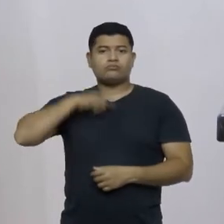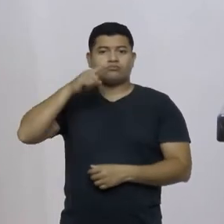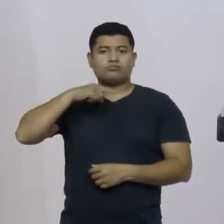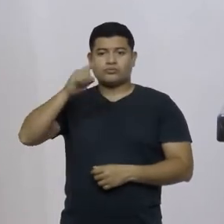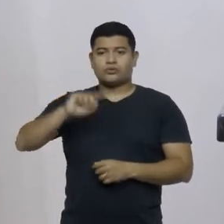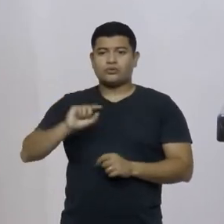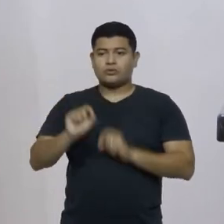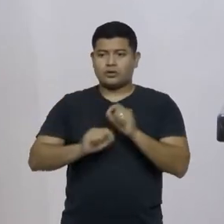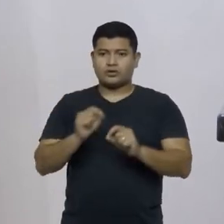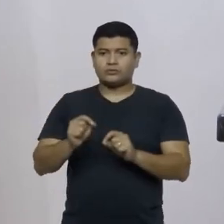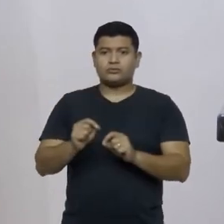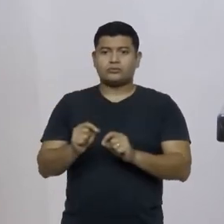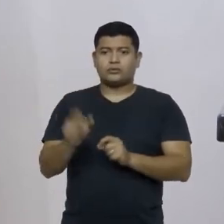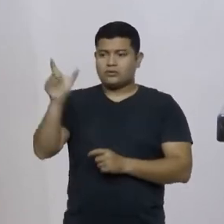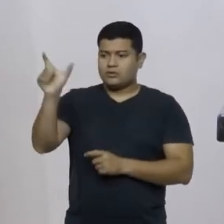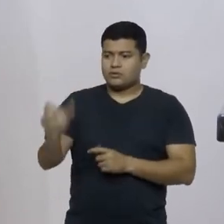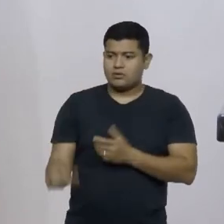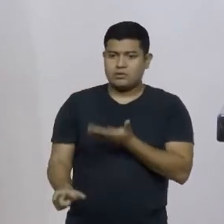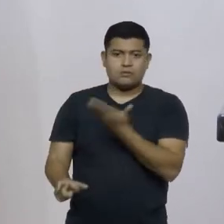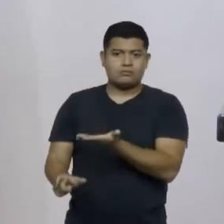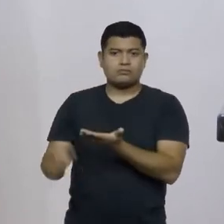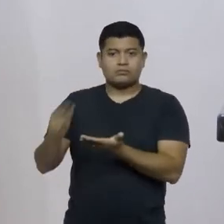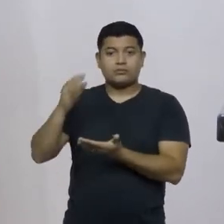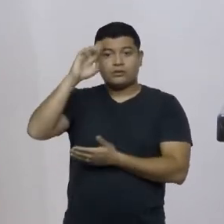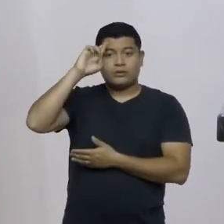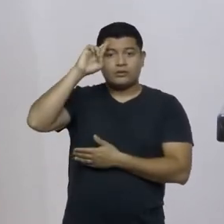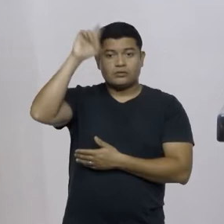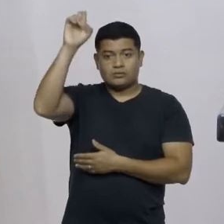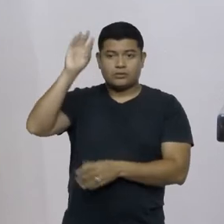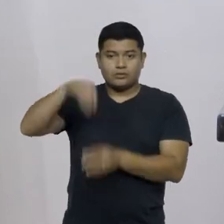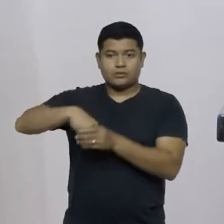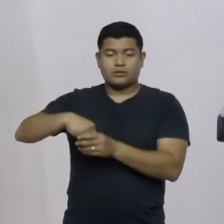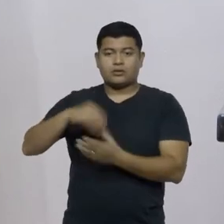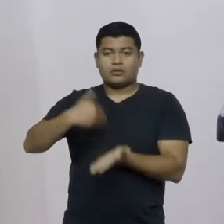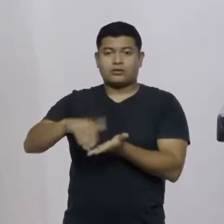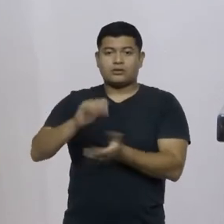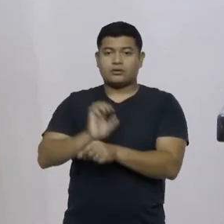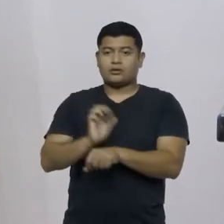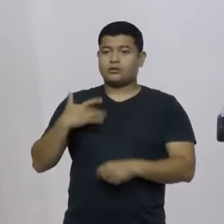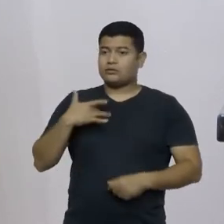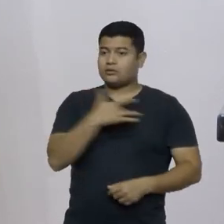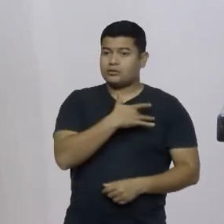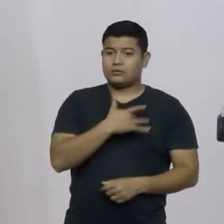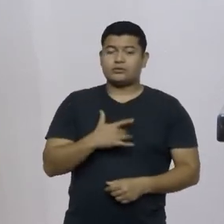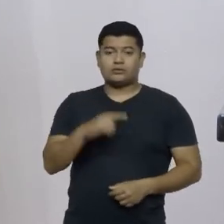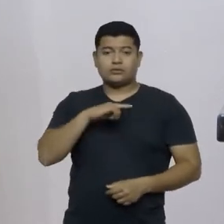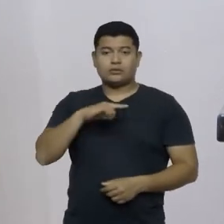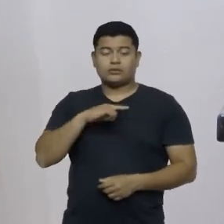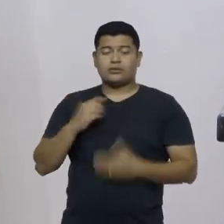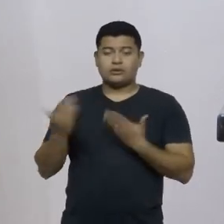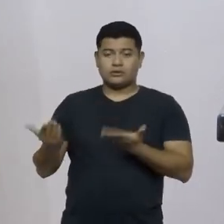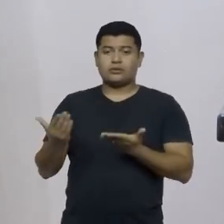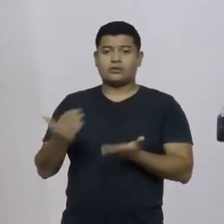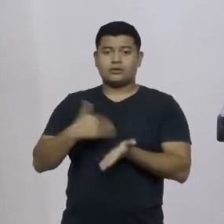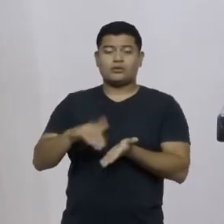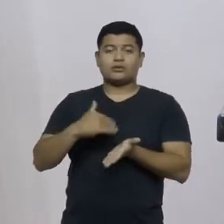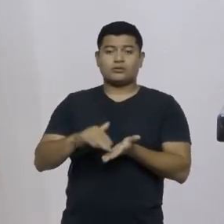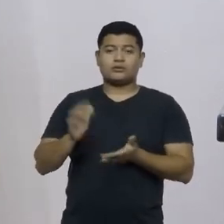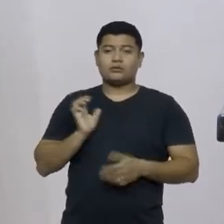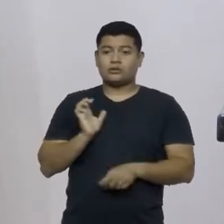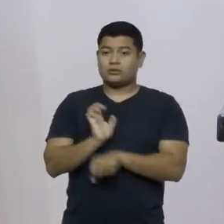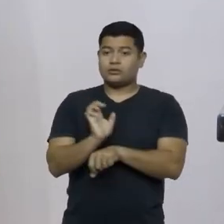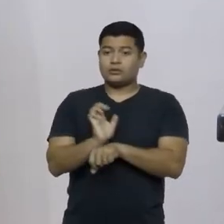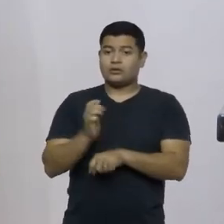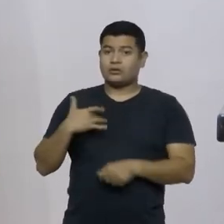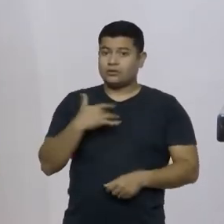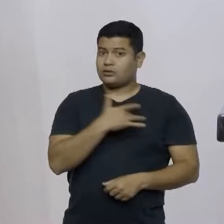responsáveis dentro da Secretaria de Estado da Saúde. Nós temos uma Secretaria de Estado da Saúde que já abriu